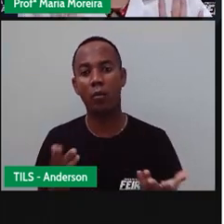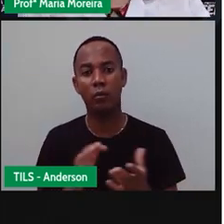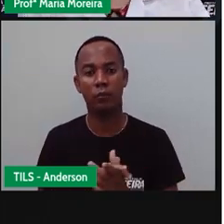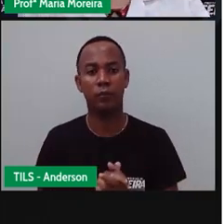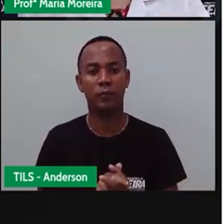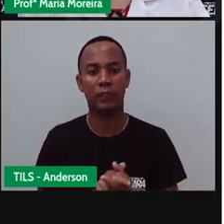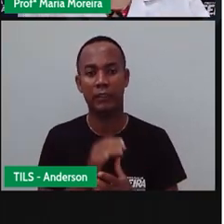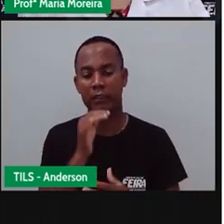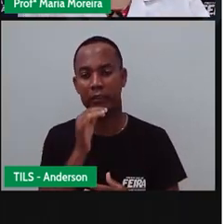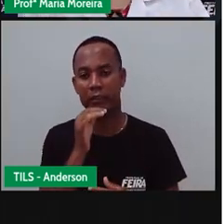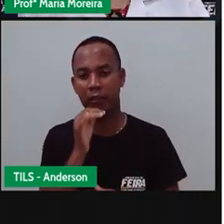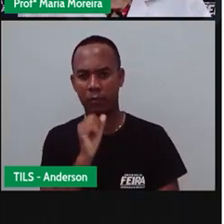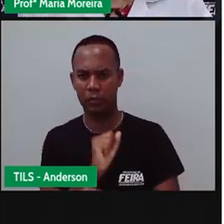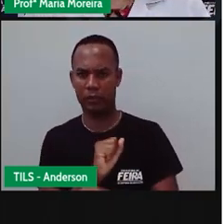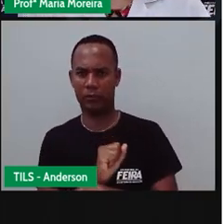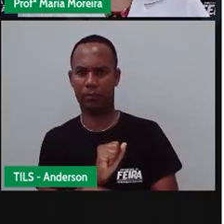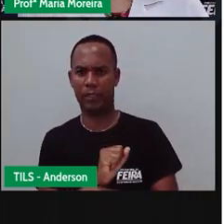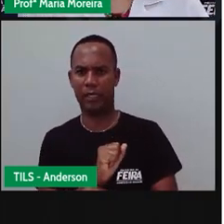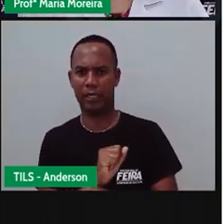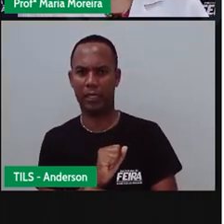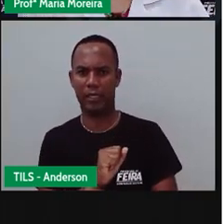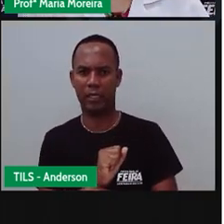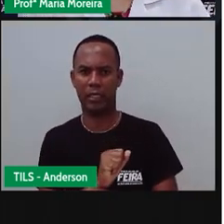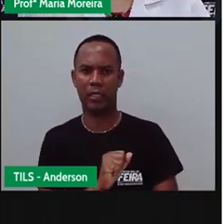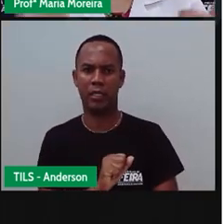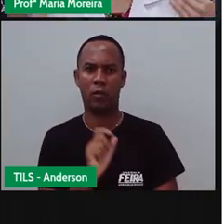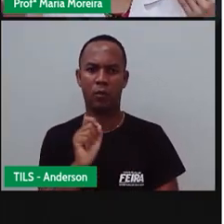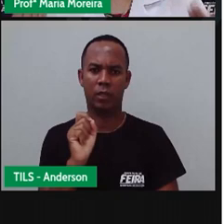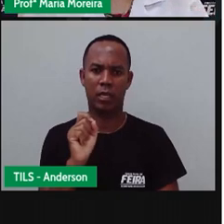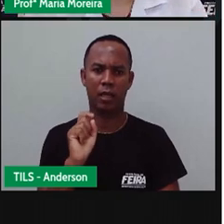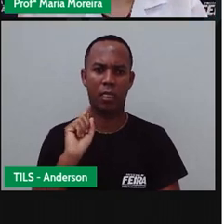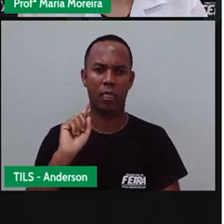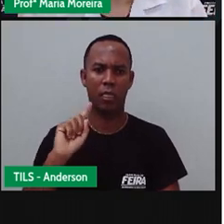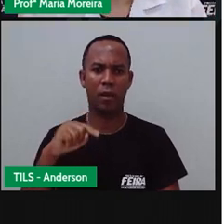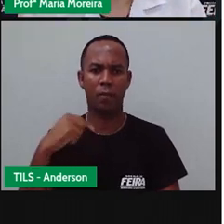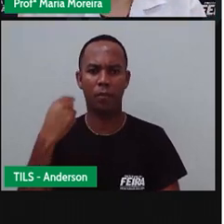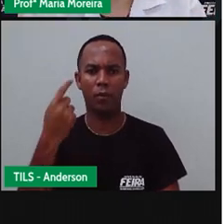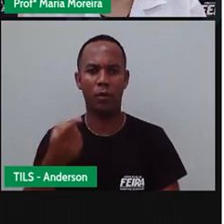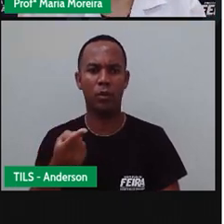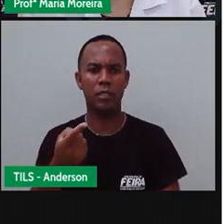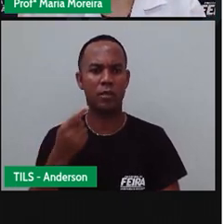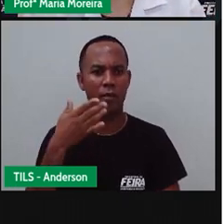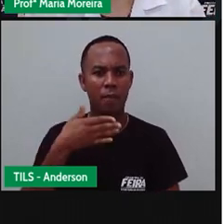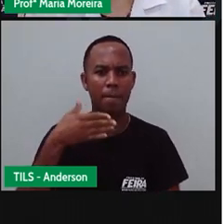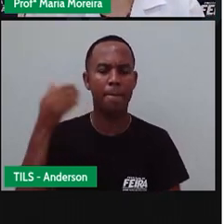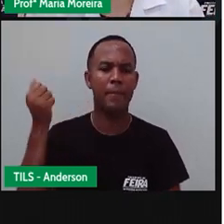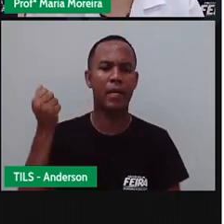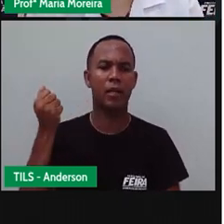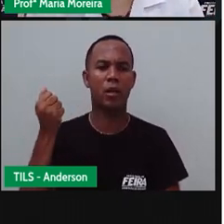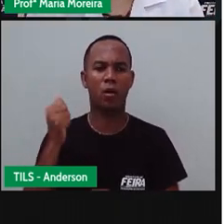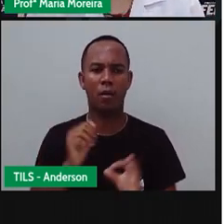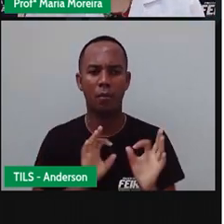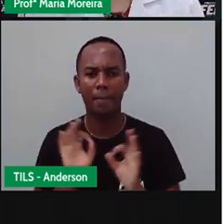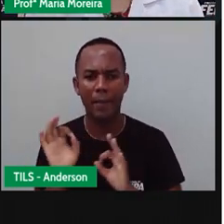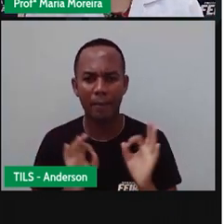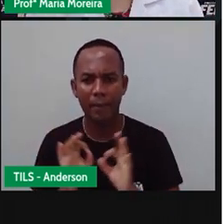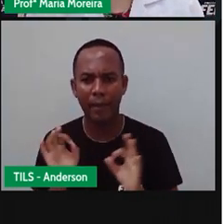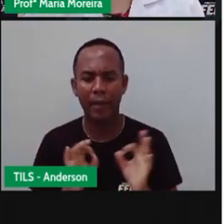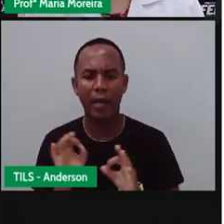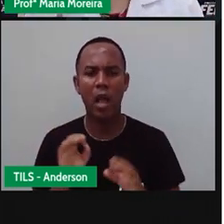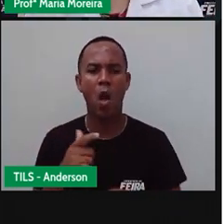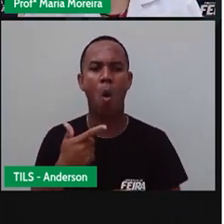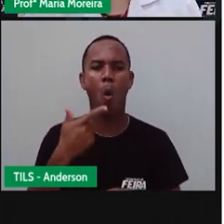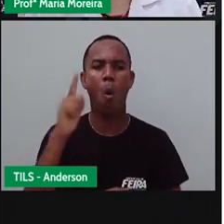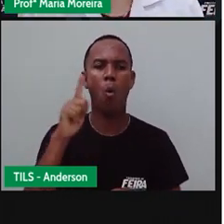olha Dá uma esperada aí Deixa passar Que depois o quê? Fica melhor Para se resolver E a